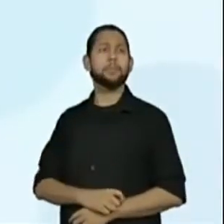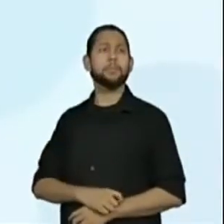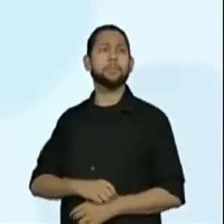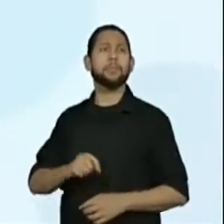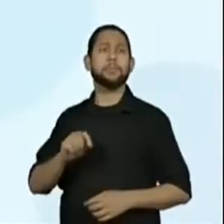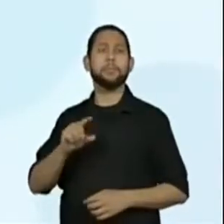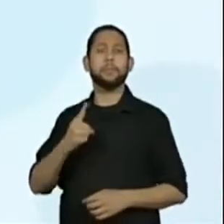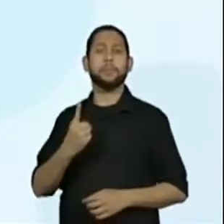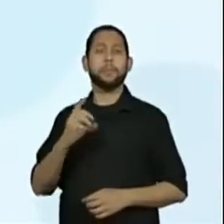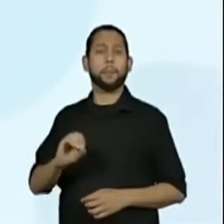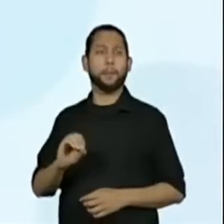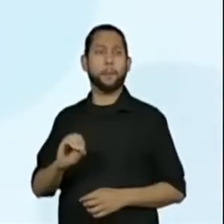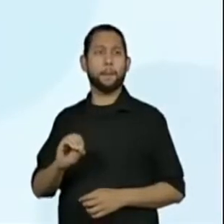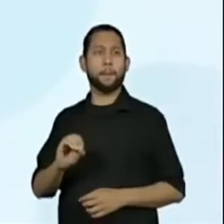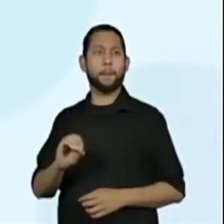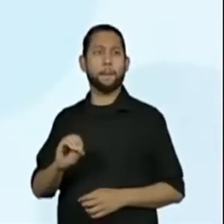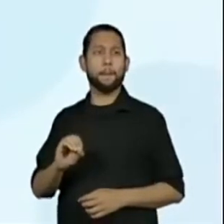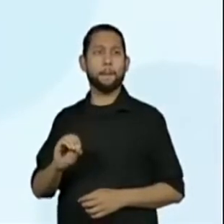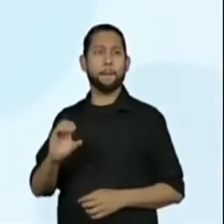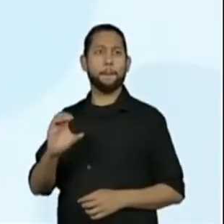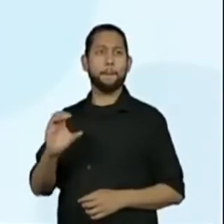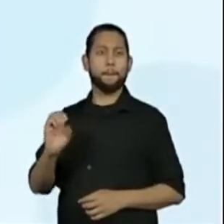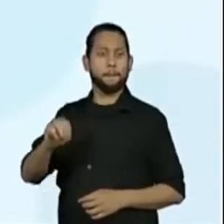10. Opa!